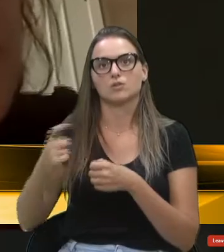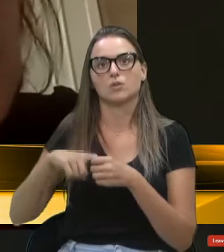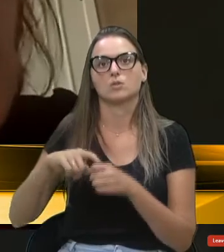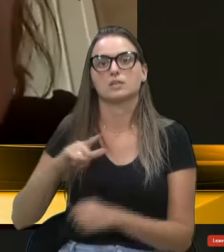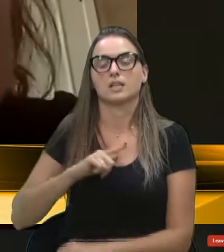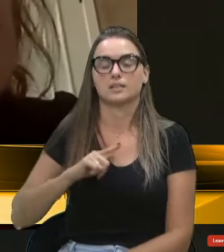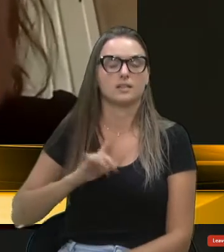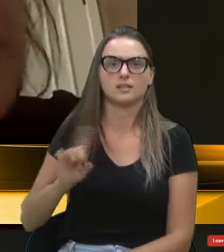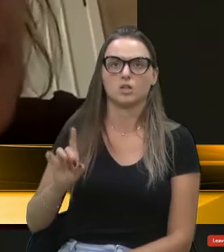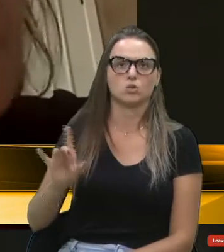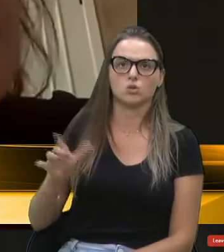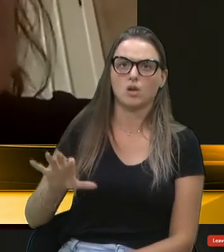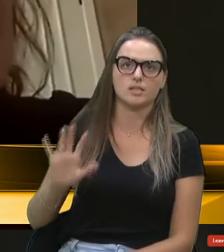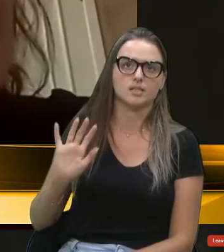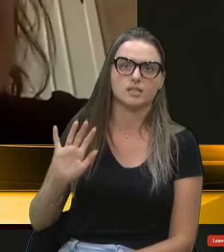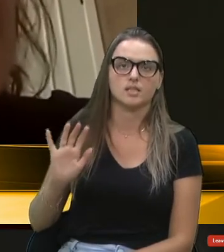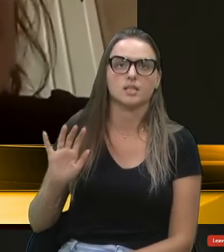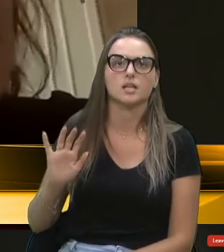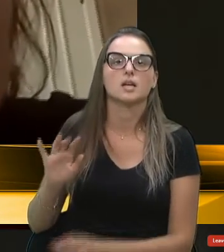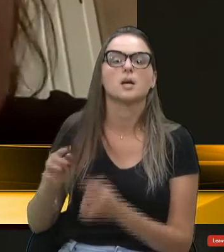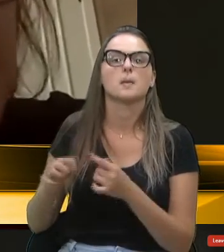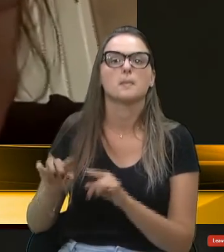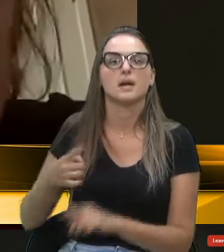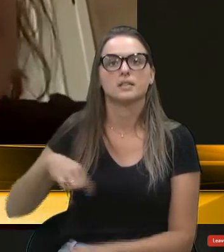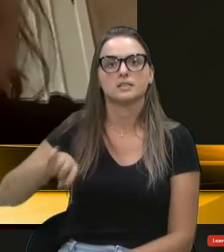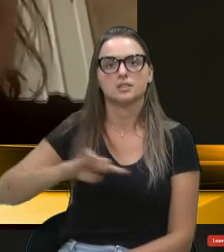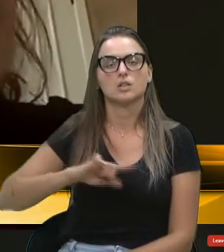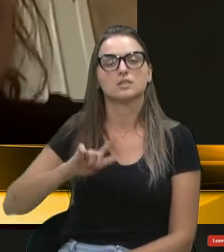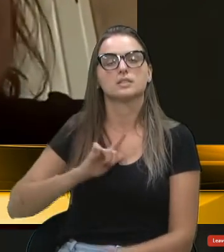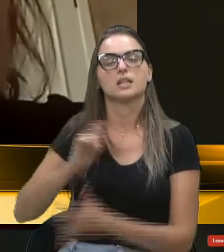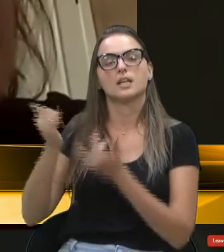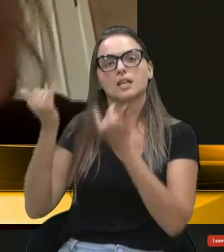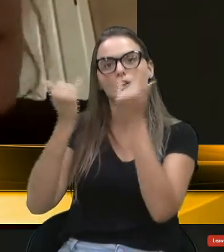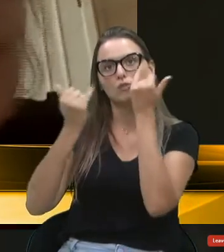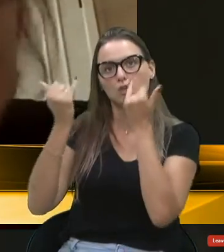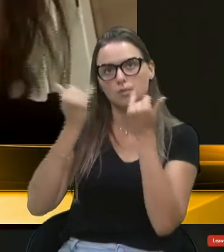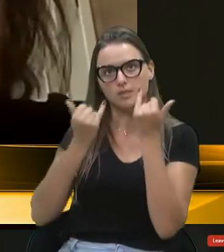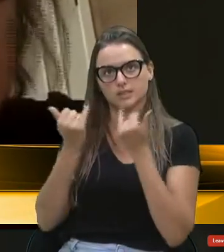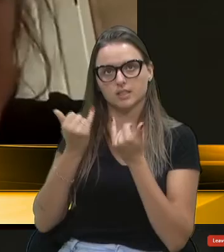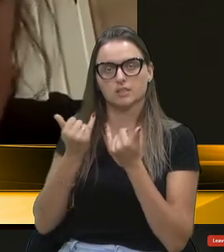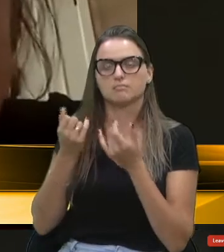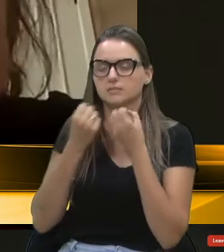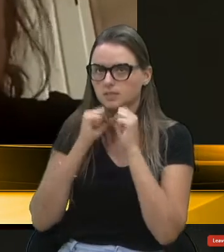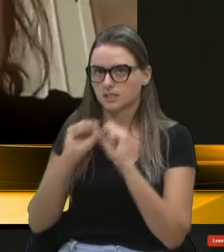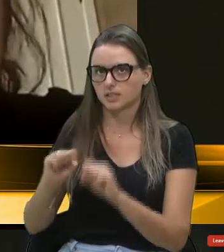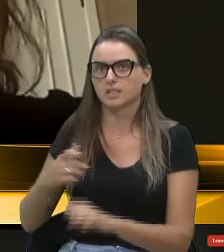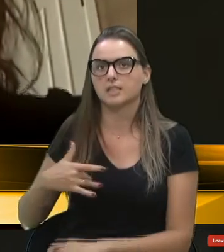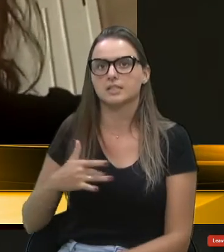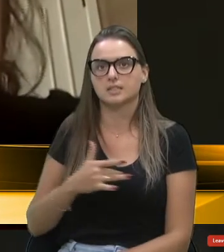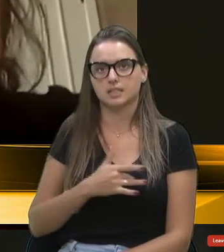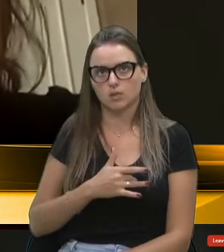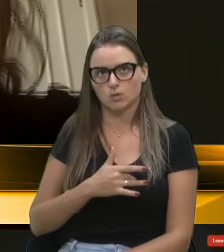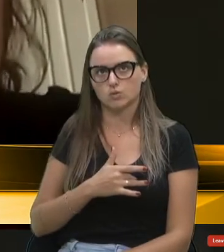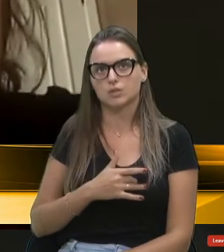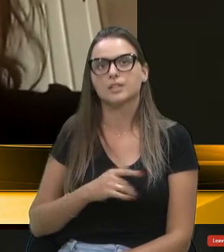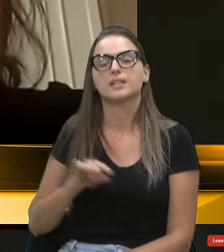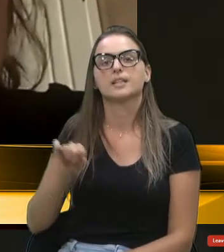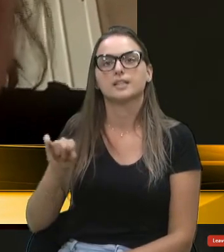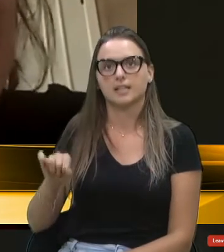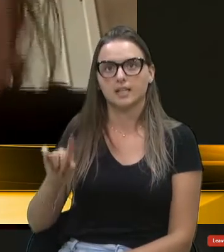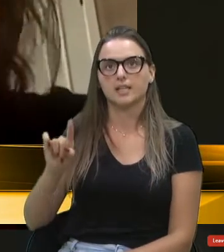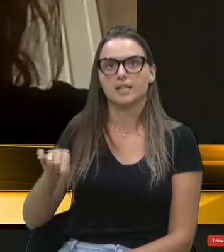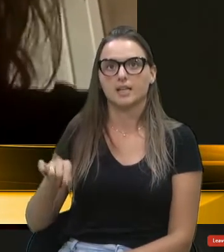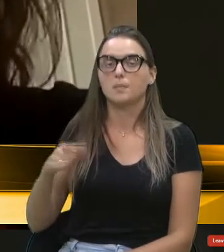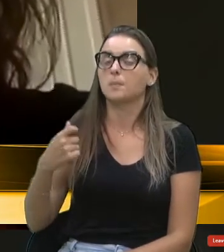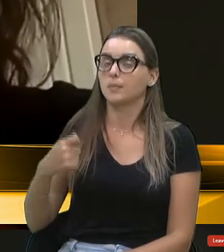não só isso, porque nós temos informações, tanto a Secretaria de Saúde, de que ali é a